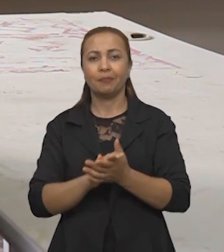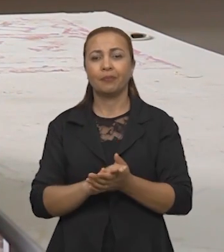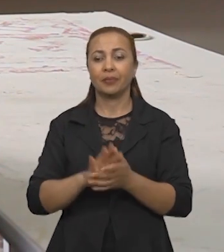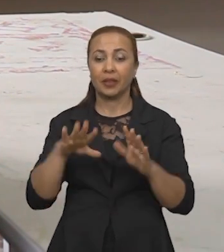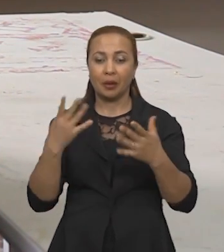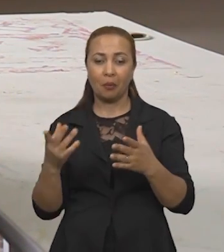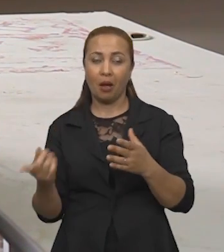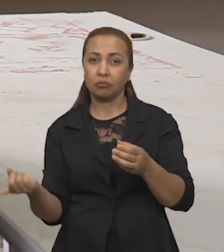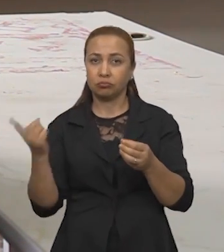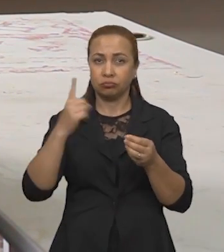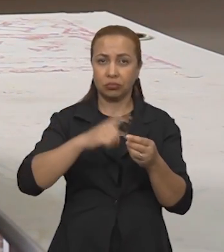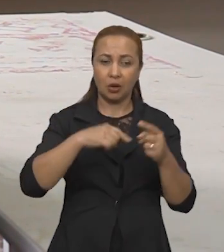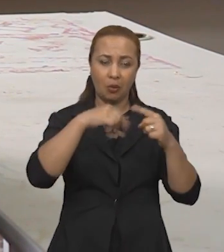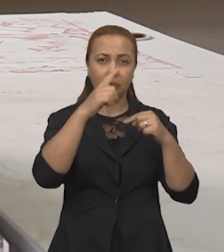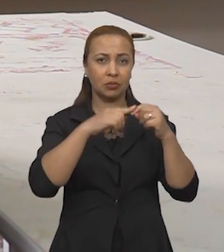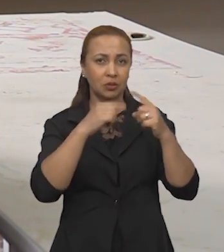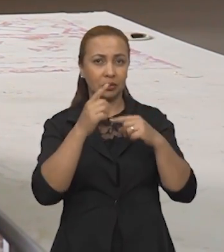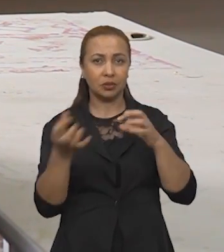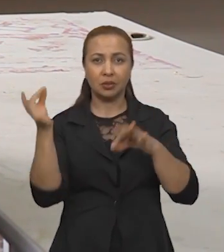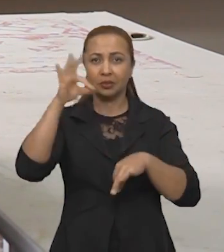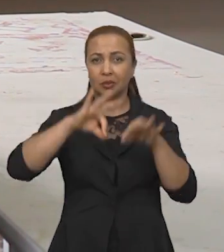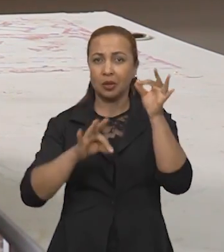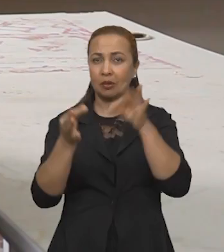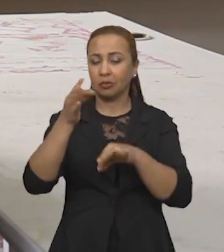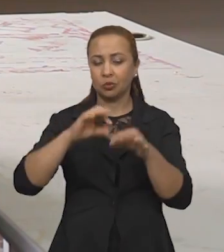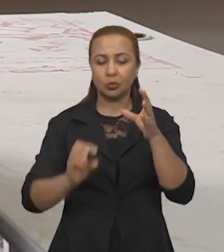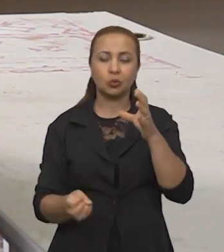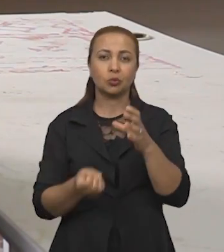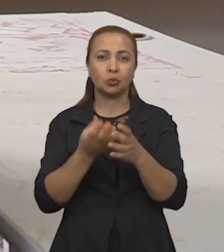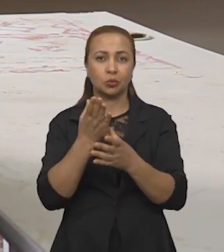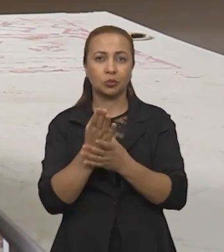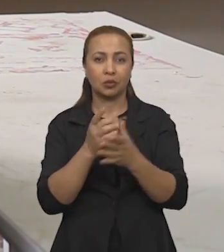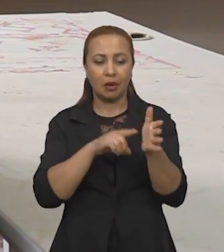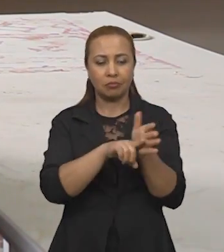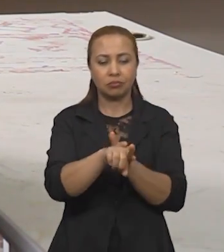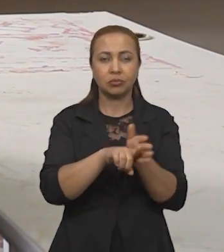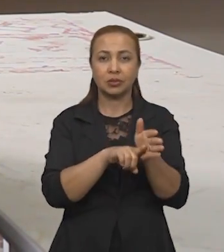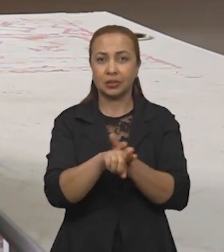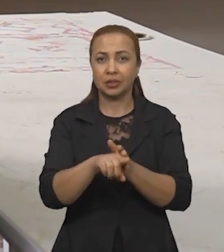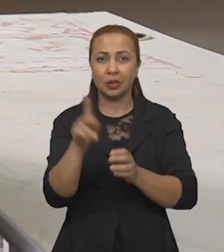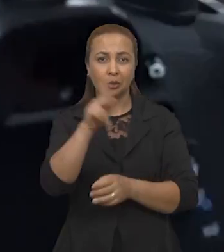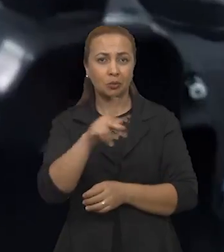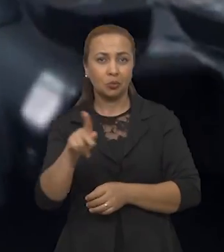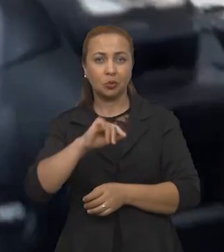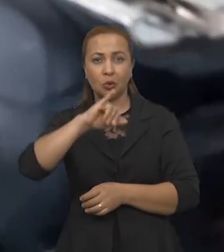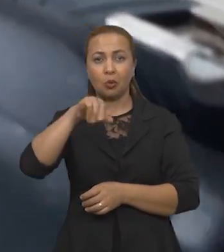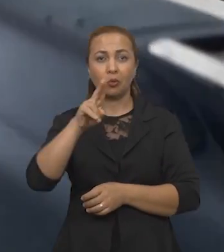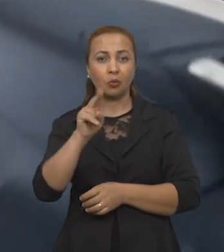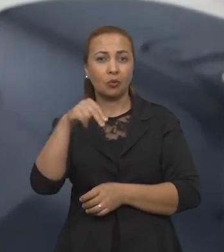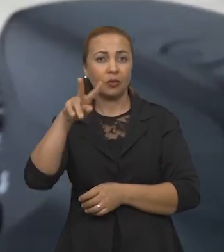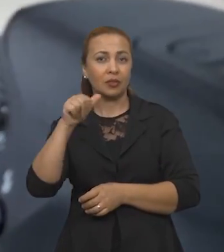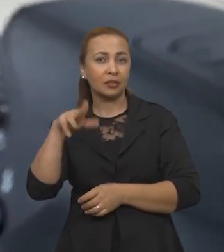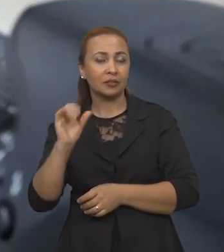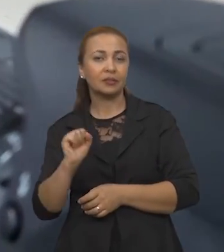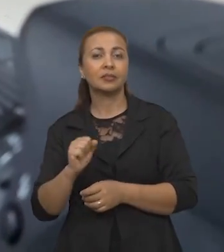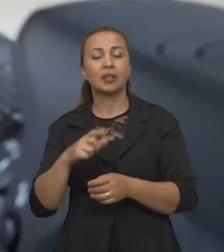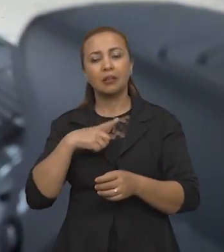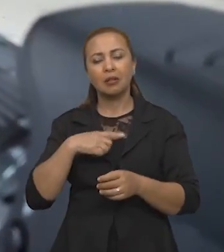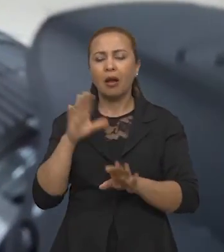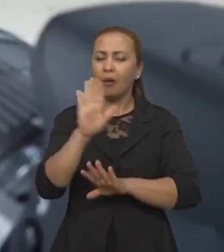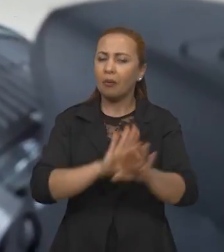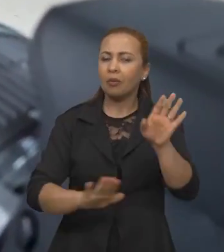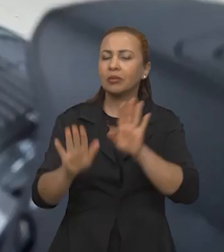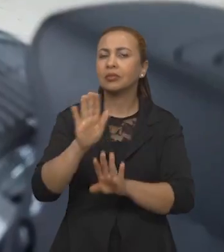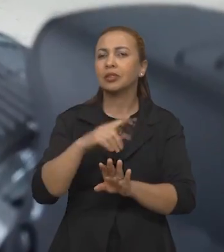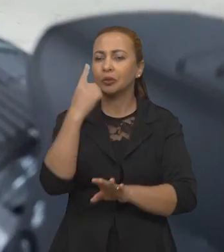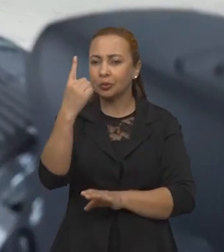Quando as peças chegam aqui no laboratório, provenientes das pesquisas do professor Gilvandi, inicialmente a gente tem cuidado